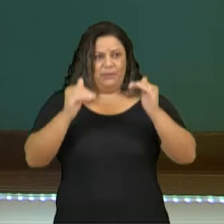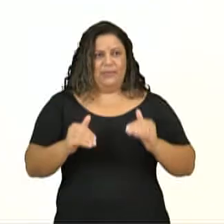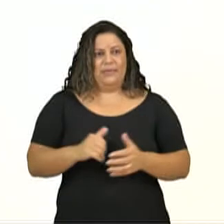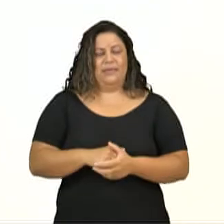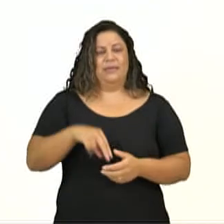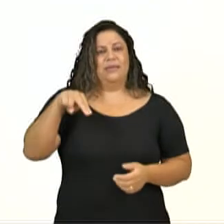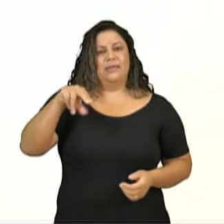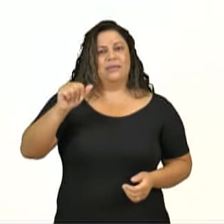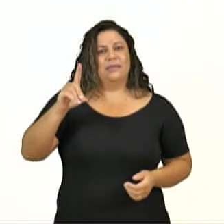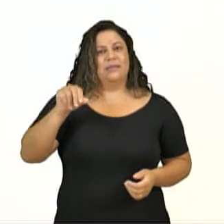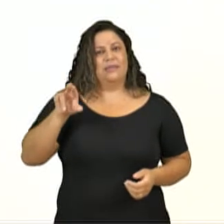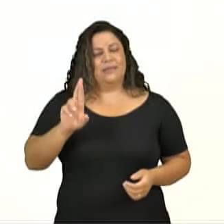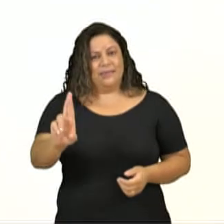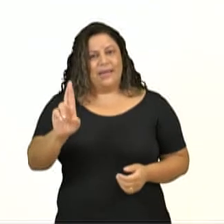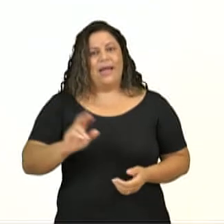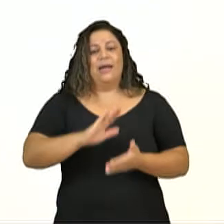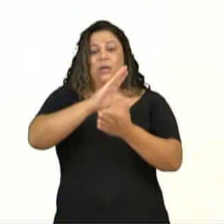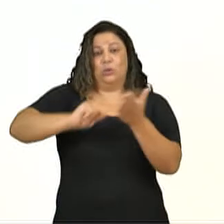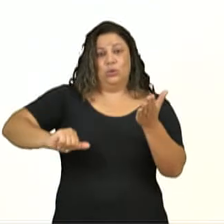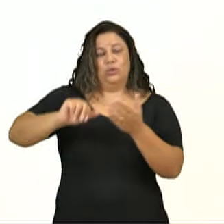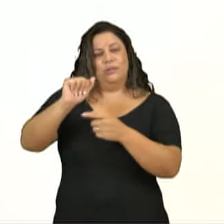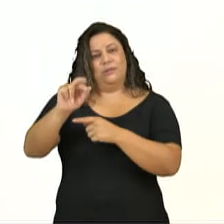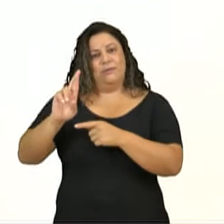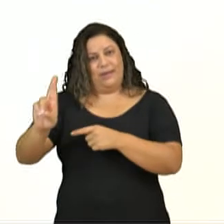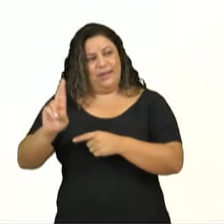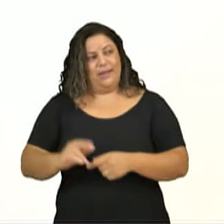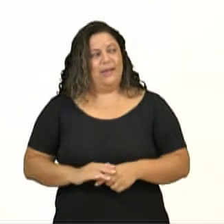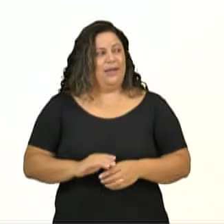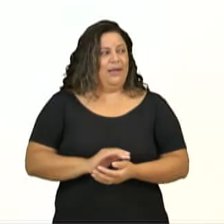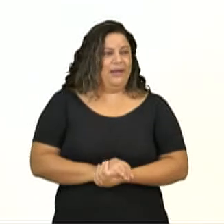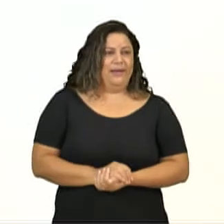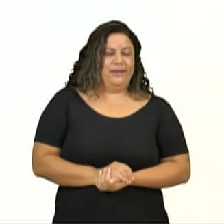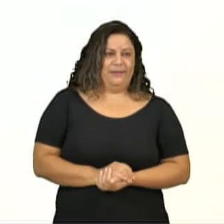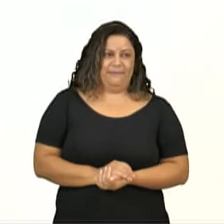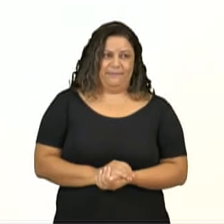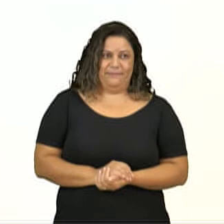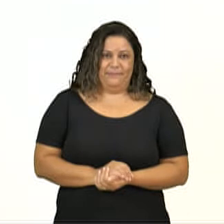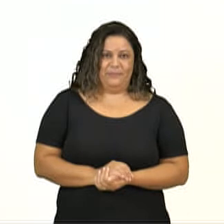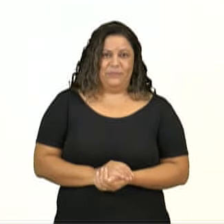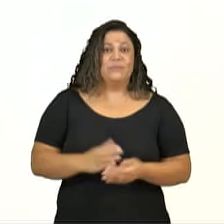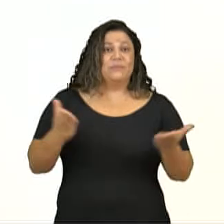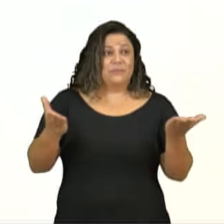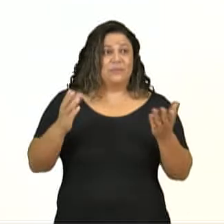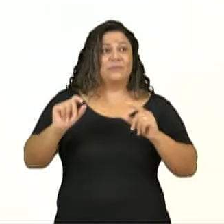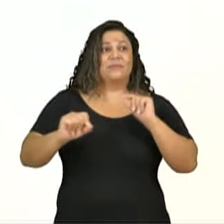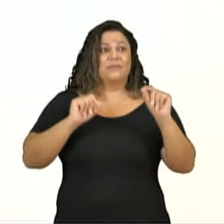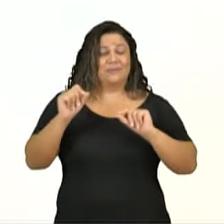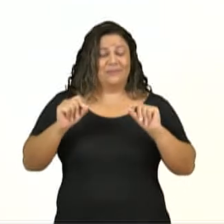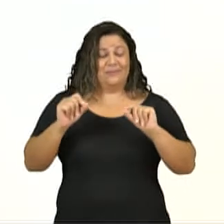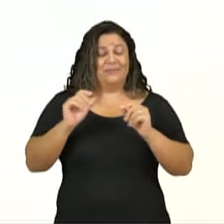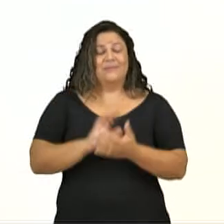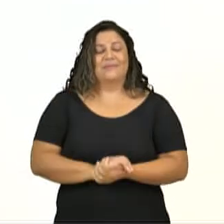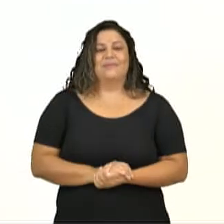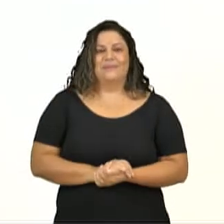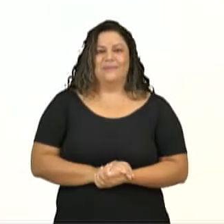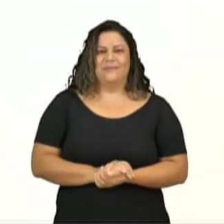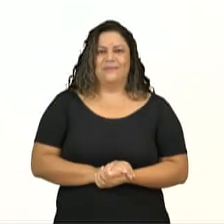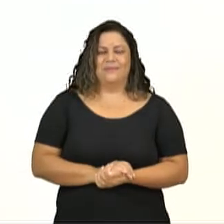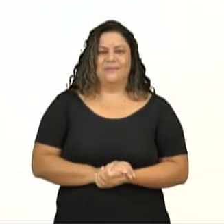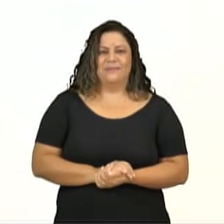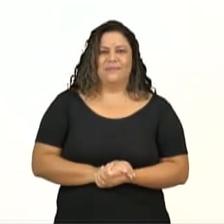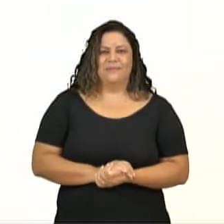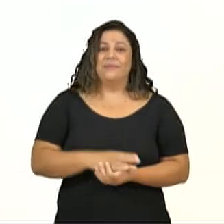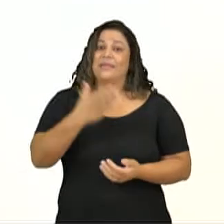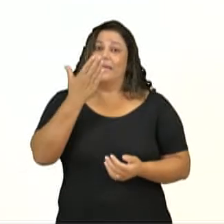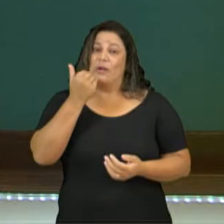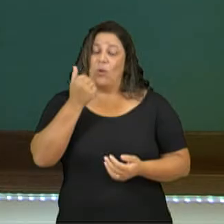nadar. Tira o A e o R, substitui pela letra E. E se queda, nade. Comer e